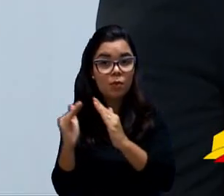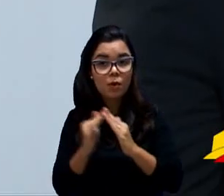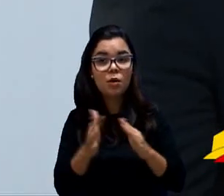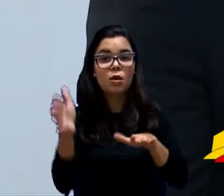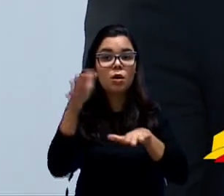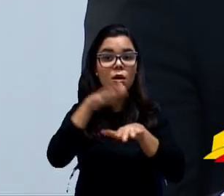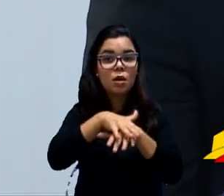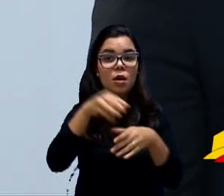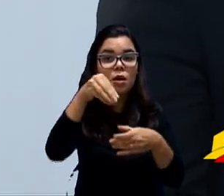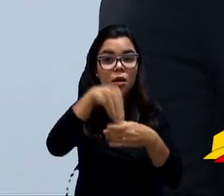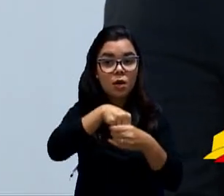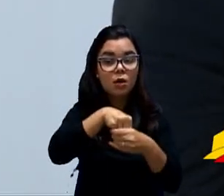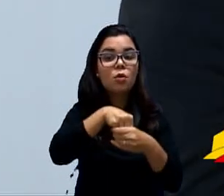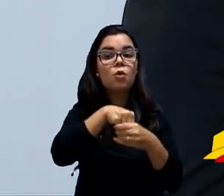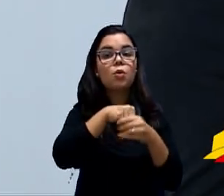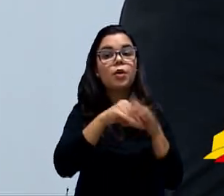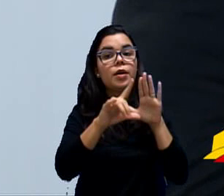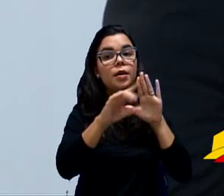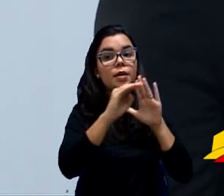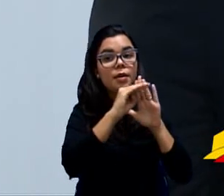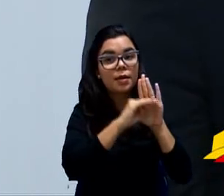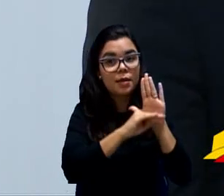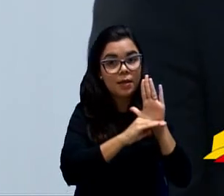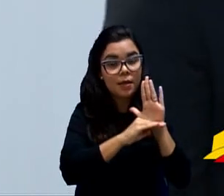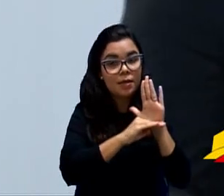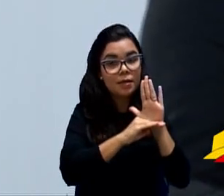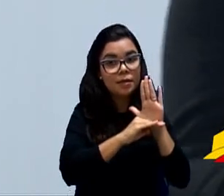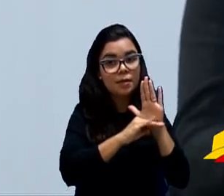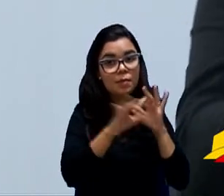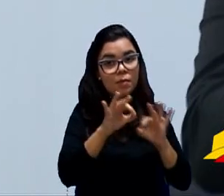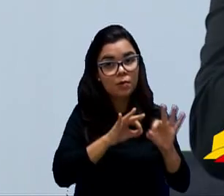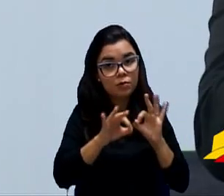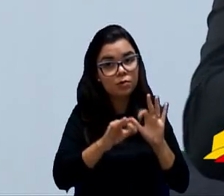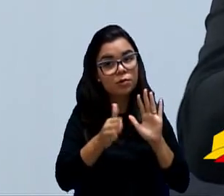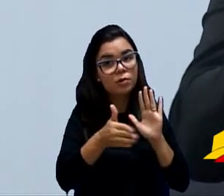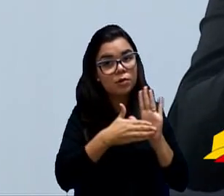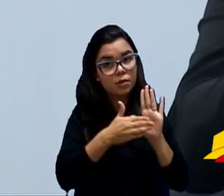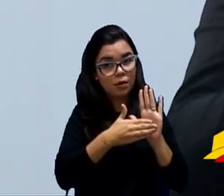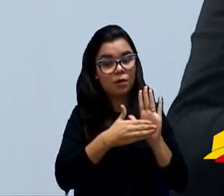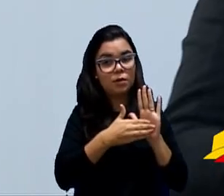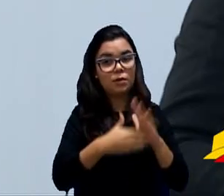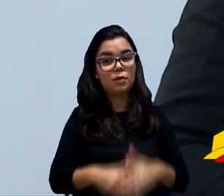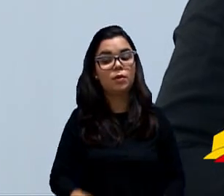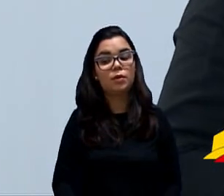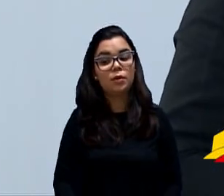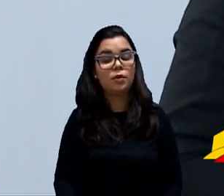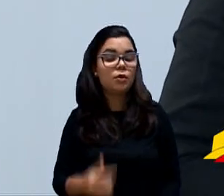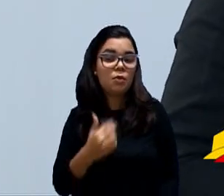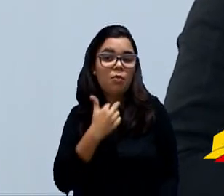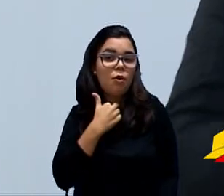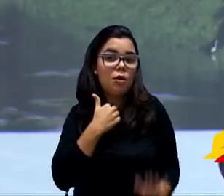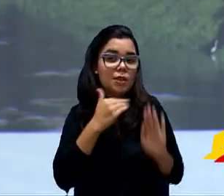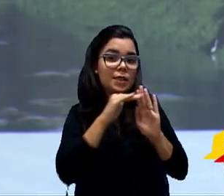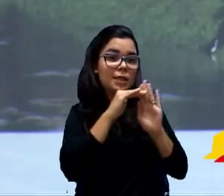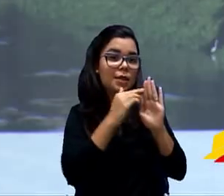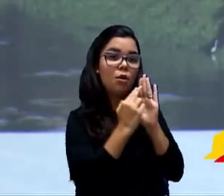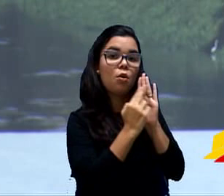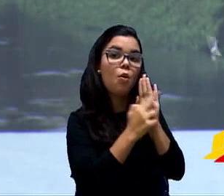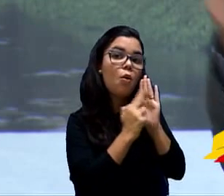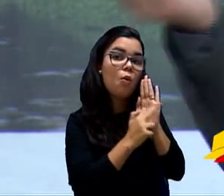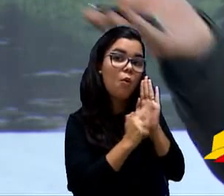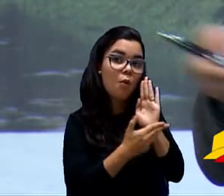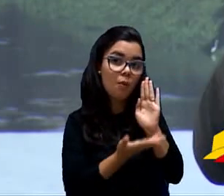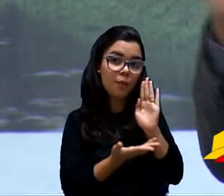Então, vamos lá, deixa eu ler aqui de novo, O é interesse social? É ruim colocar o nome dos condomínios no projeto. Sim, mas aqui está